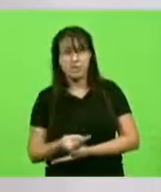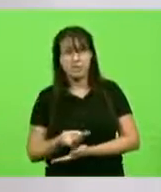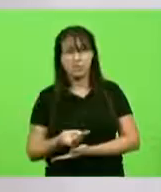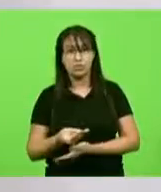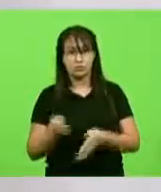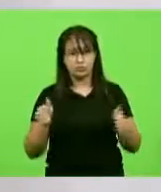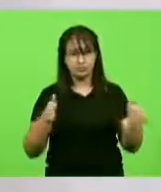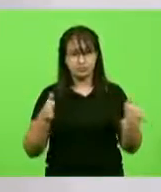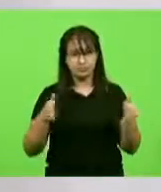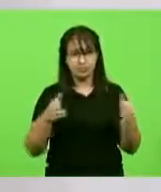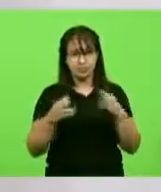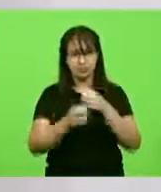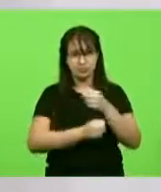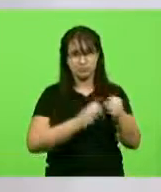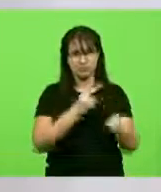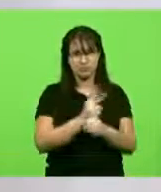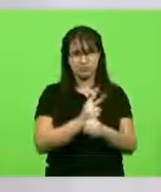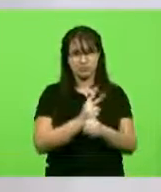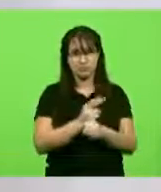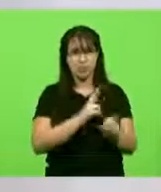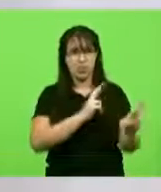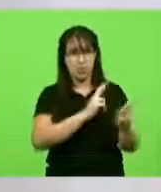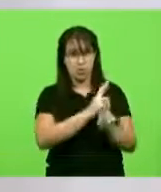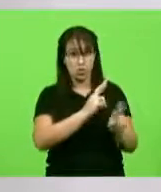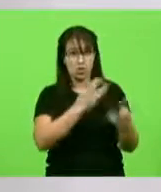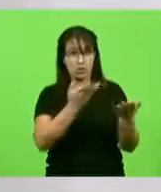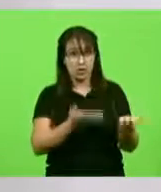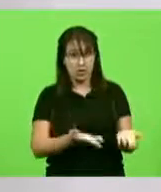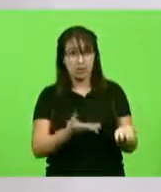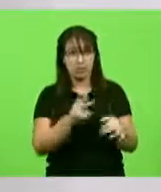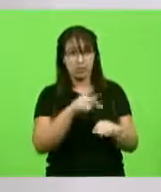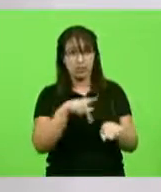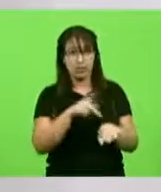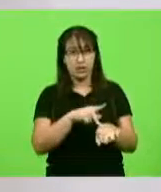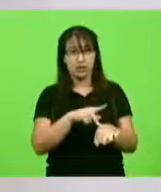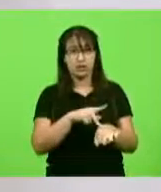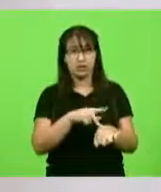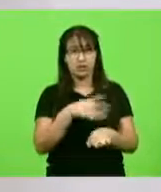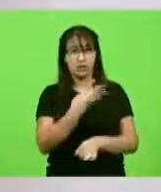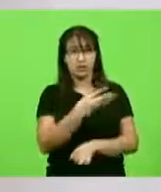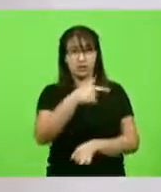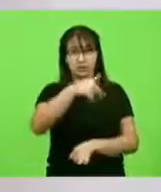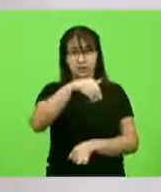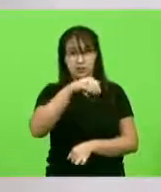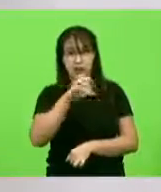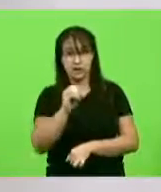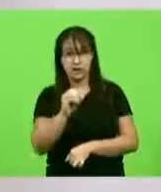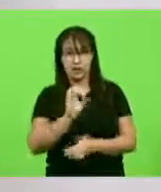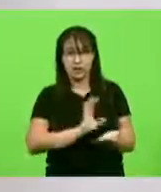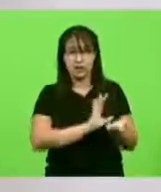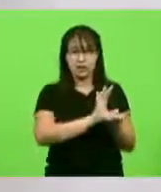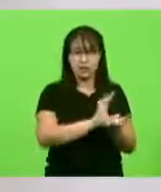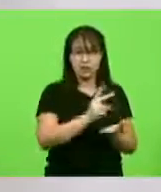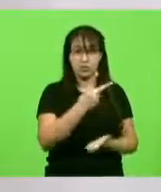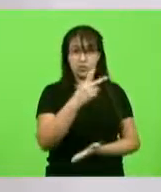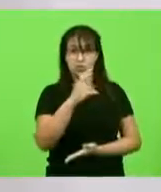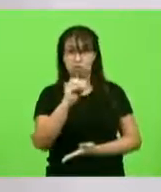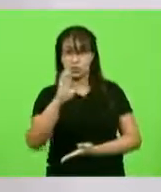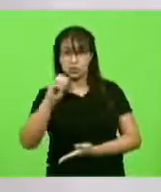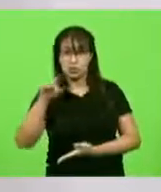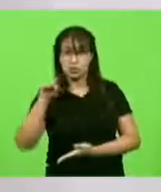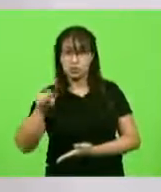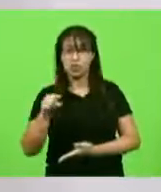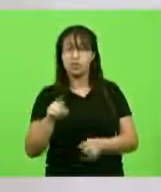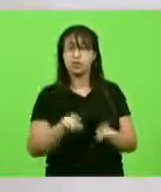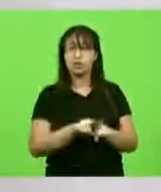nas rodovias federais. 200 milhões para a nossa 470 já está esse ano 100 milhões para o 163,